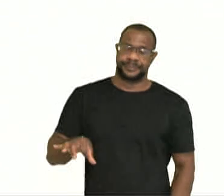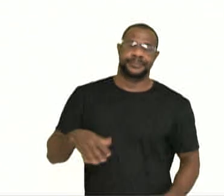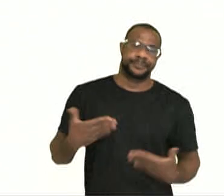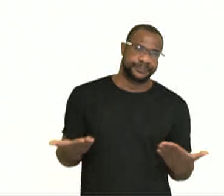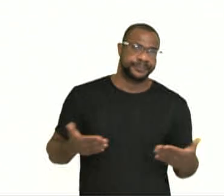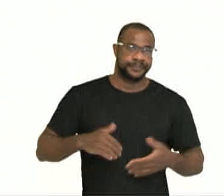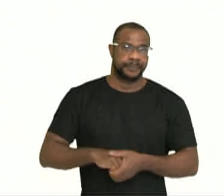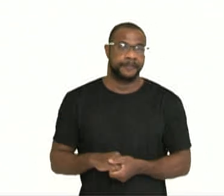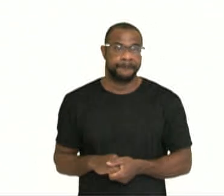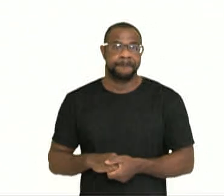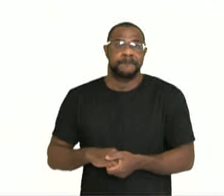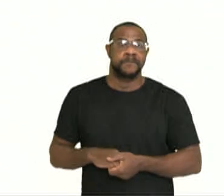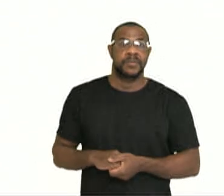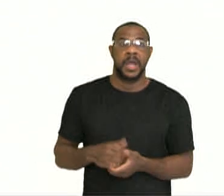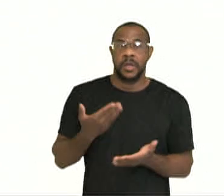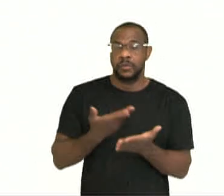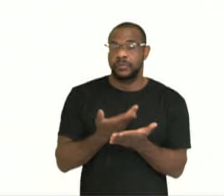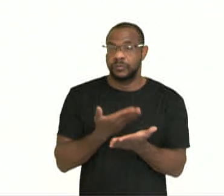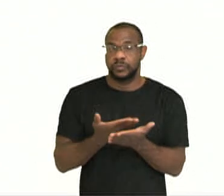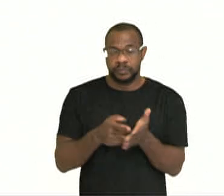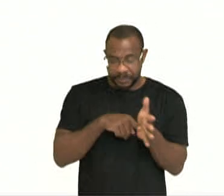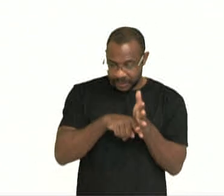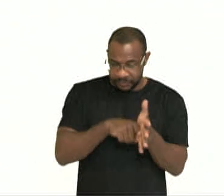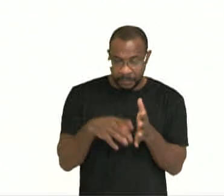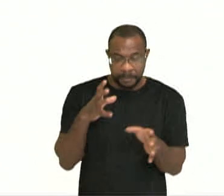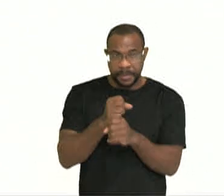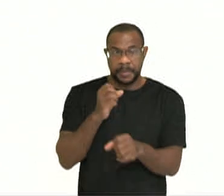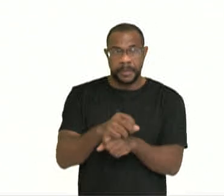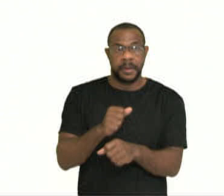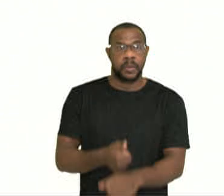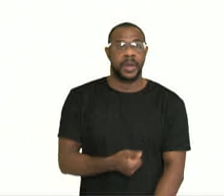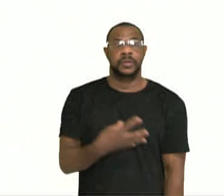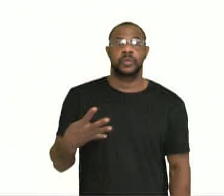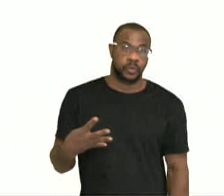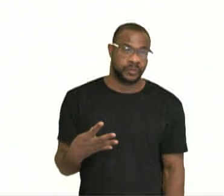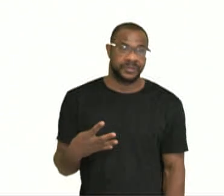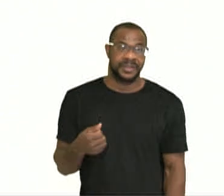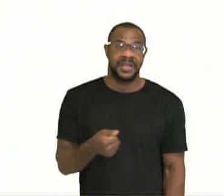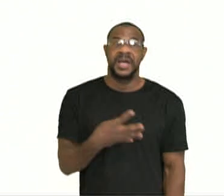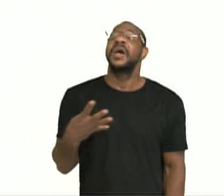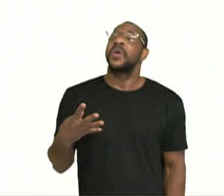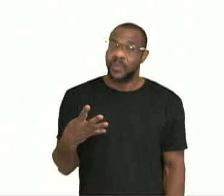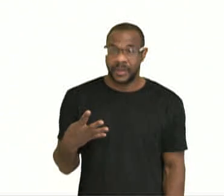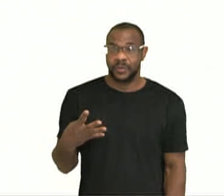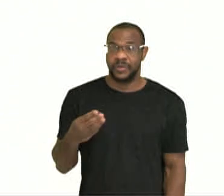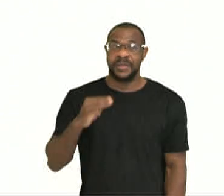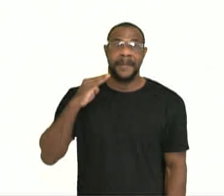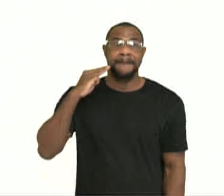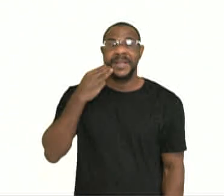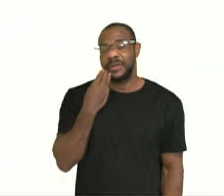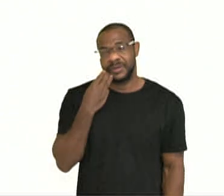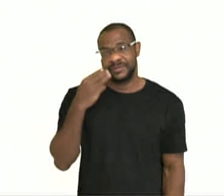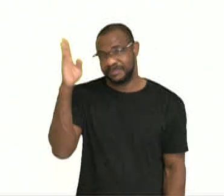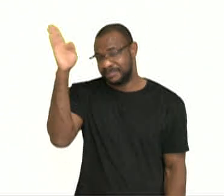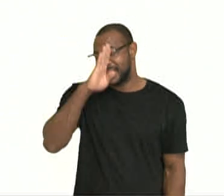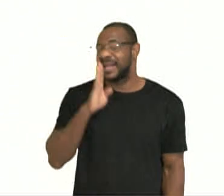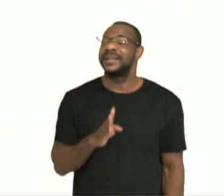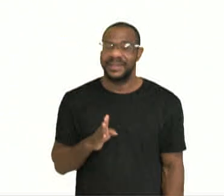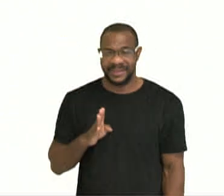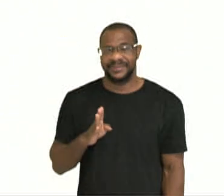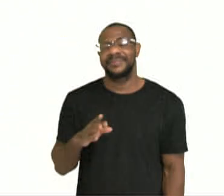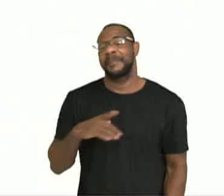Estudos que contabilizam 14 milhões de brasileiros passando a viver em condição de pobreza. Então é um fator que afeta